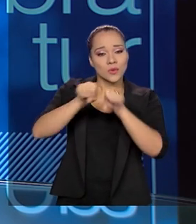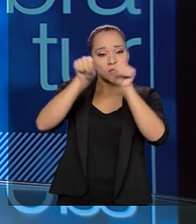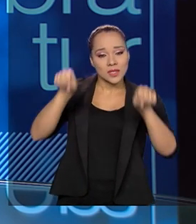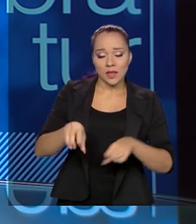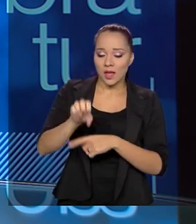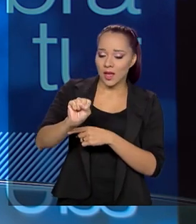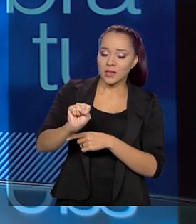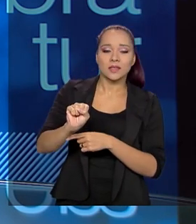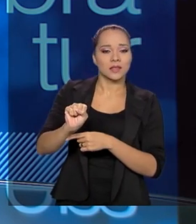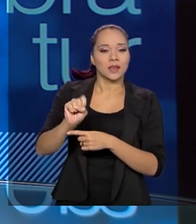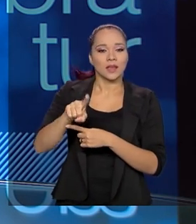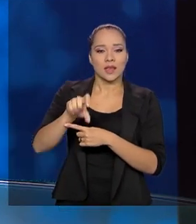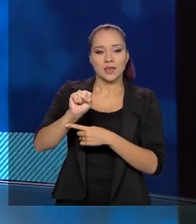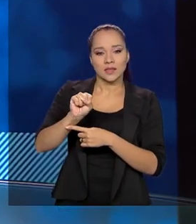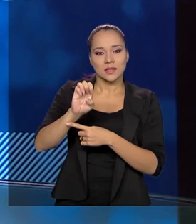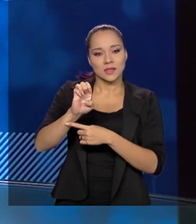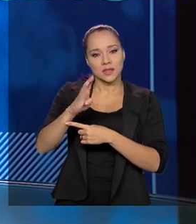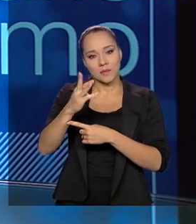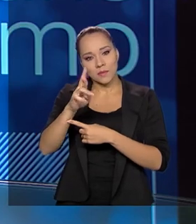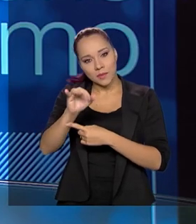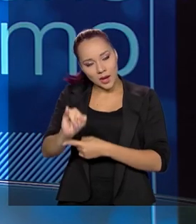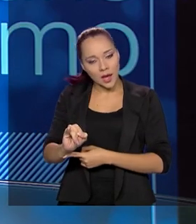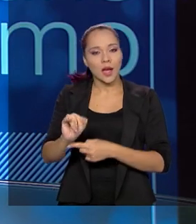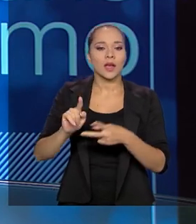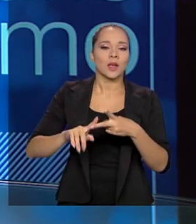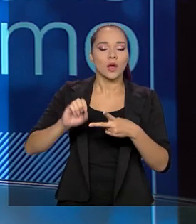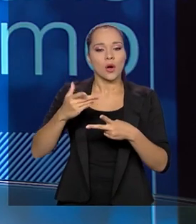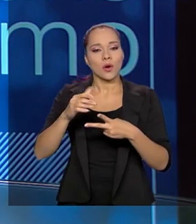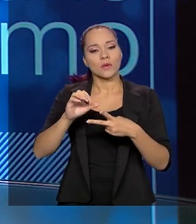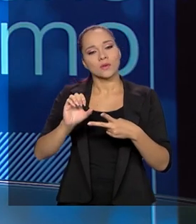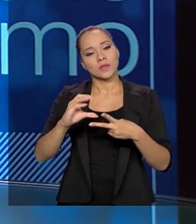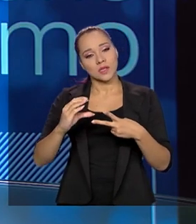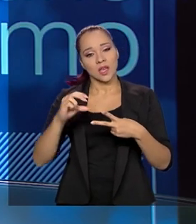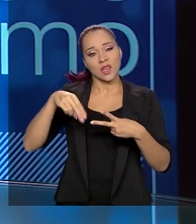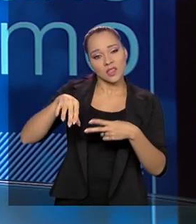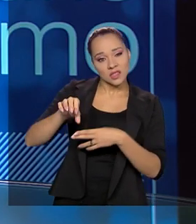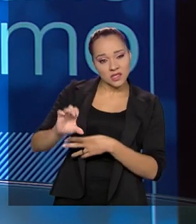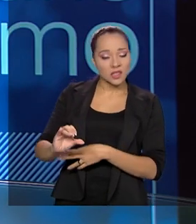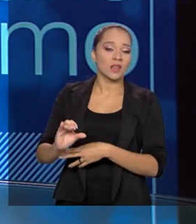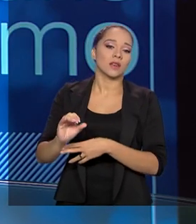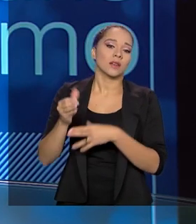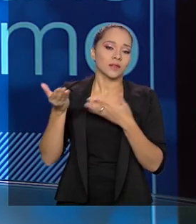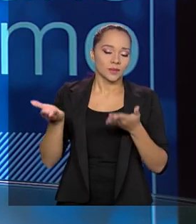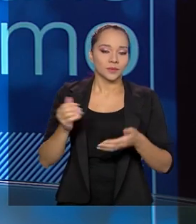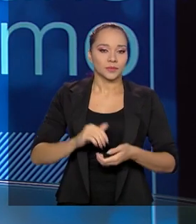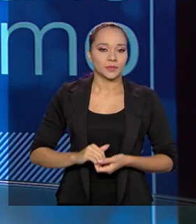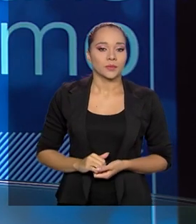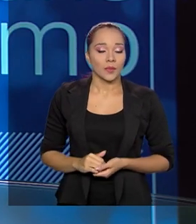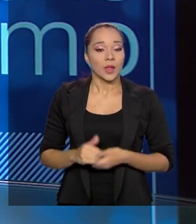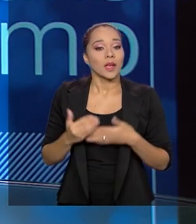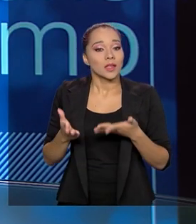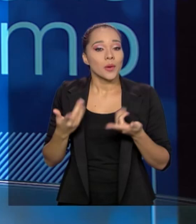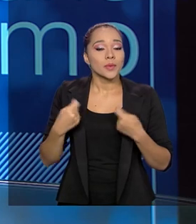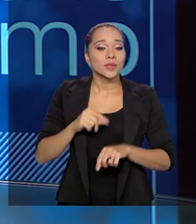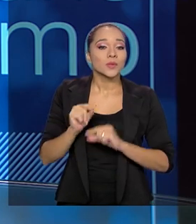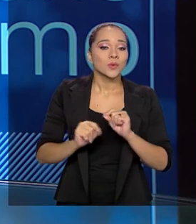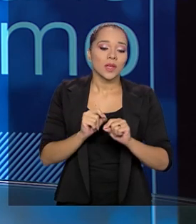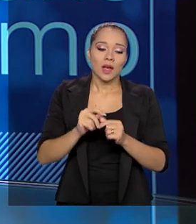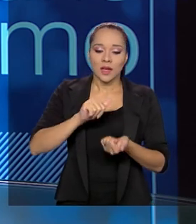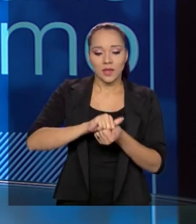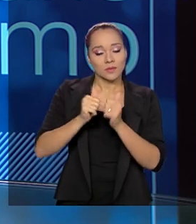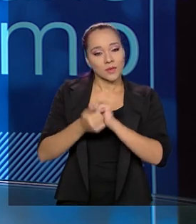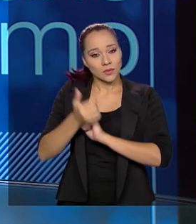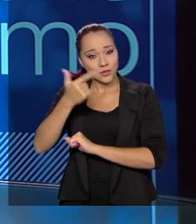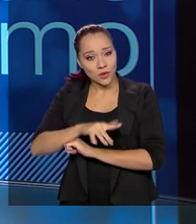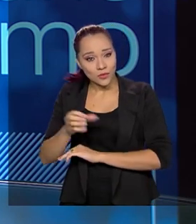SEBRAE ou da CNC, enfim. Então, na realidade, a gente vai ter que readequar a